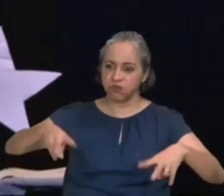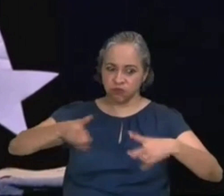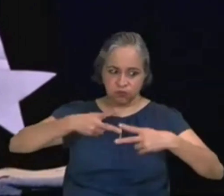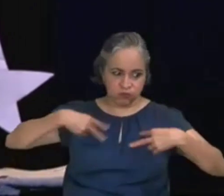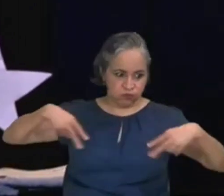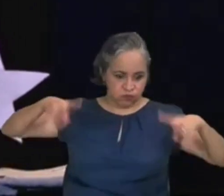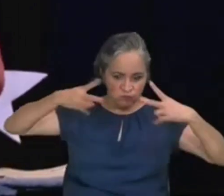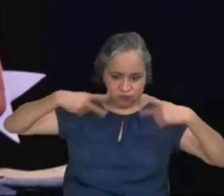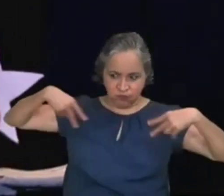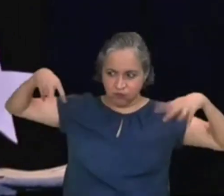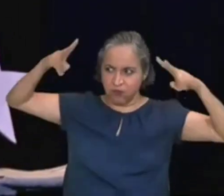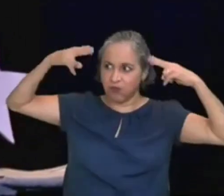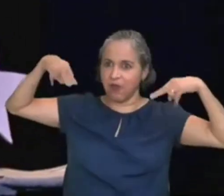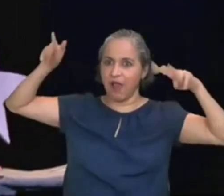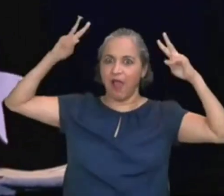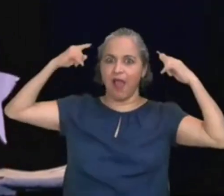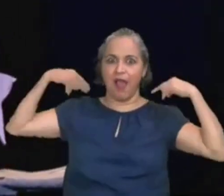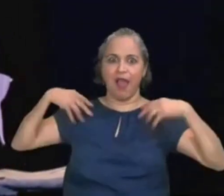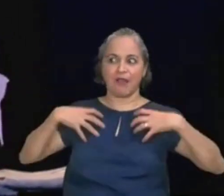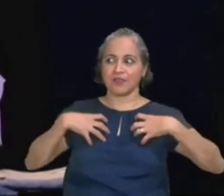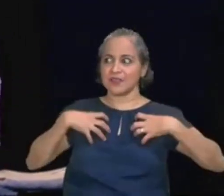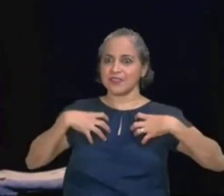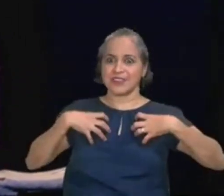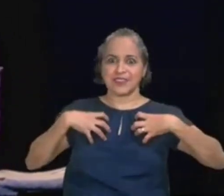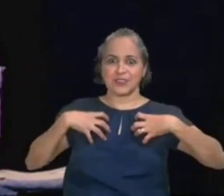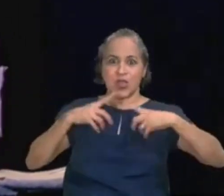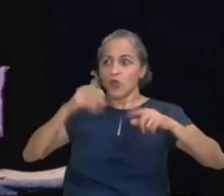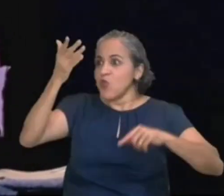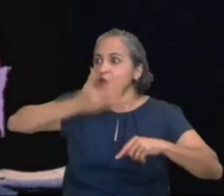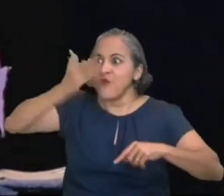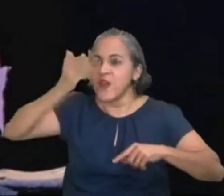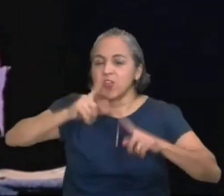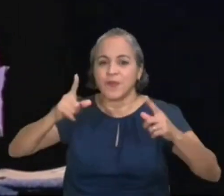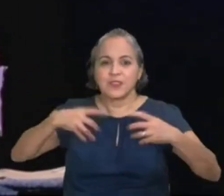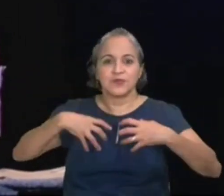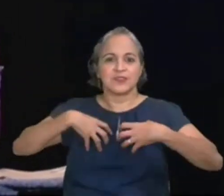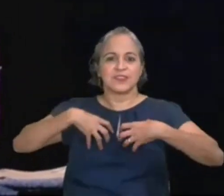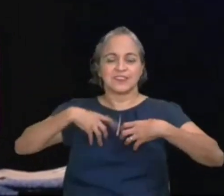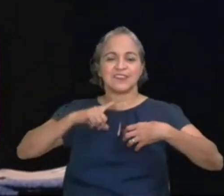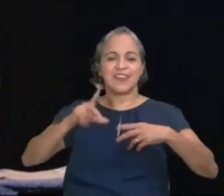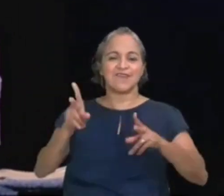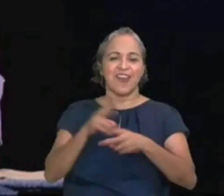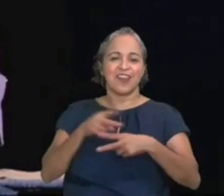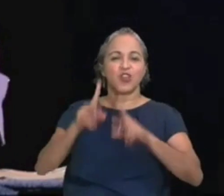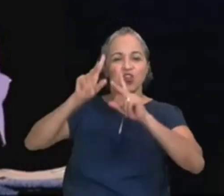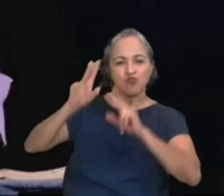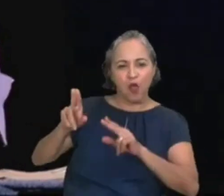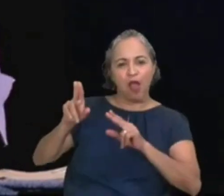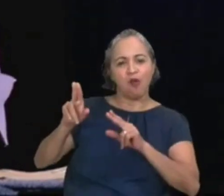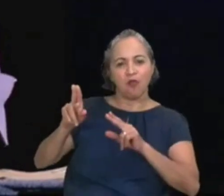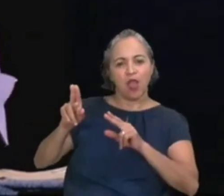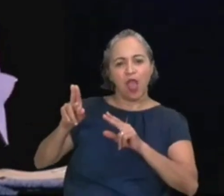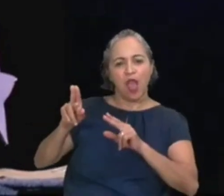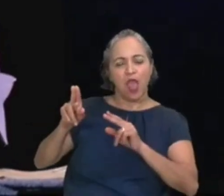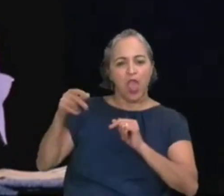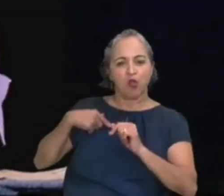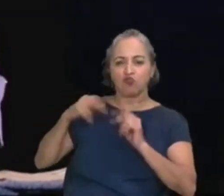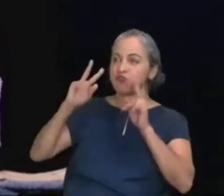então, algumas dicas, de como você pode conhecer, esse Deus, que a Bíblia fala,